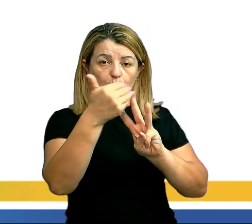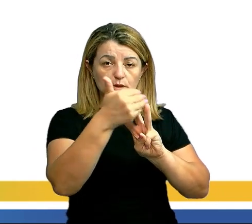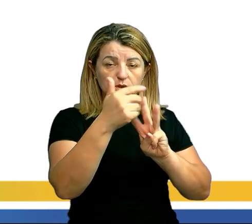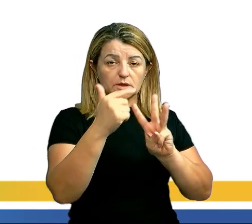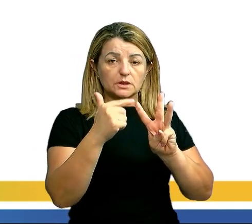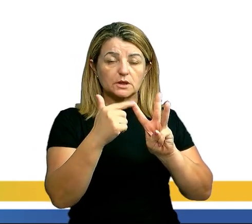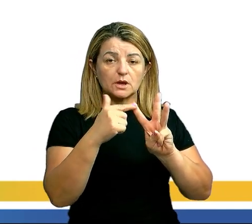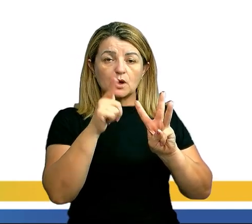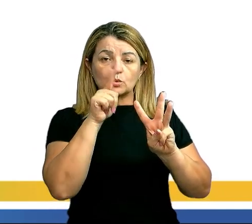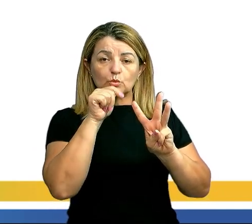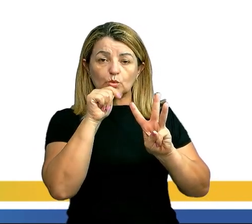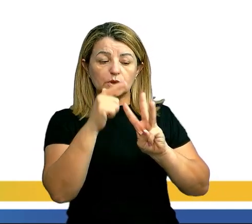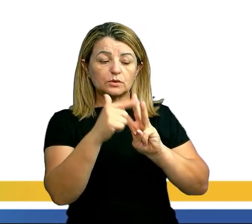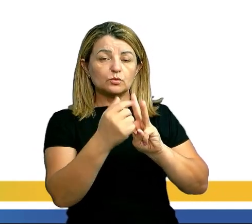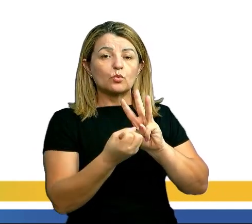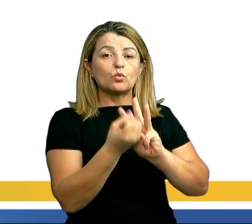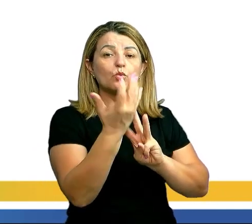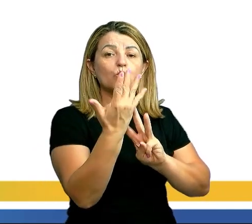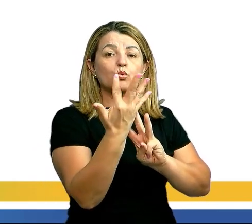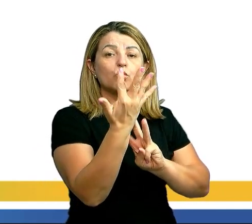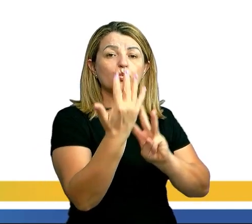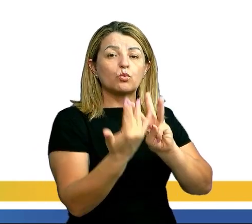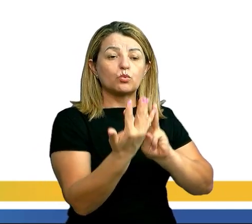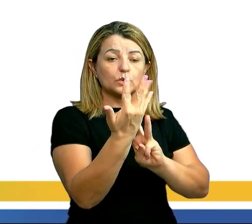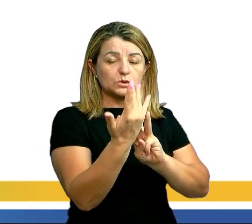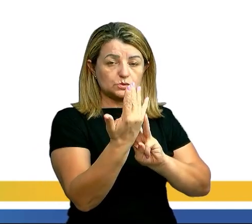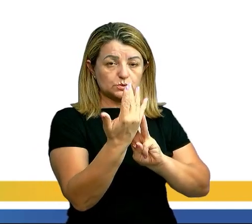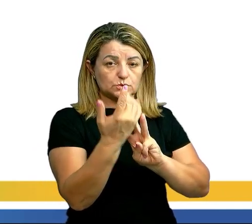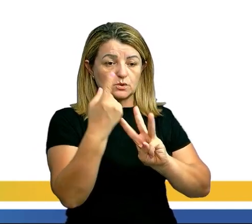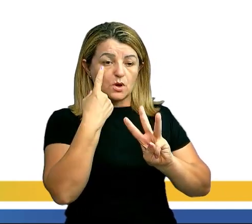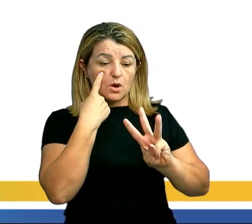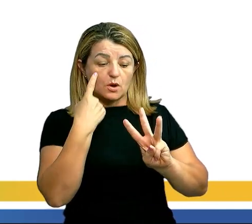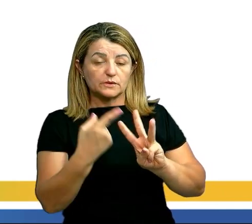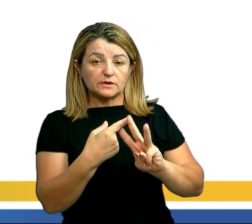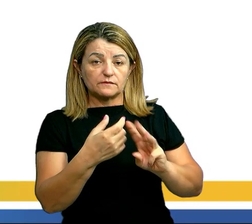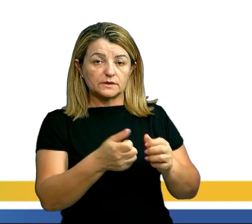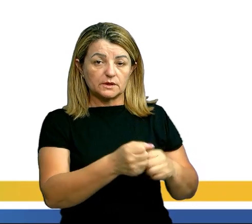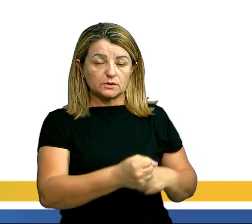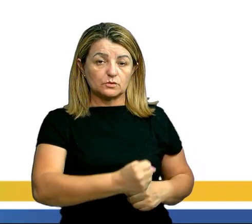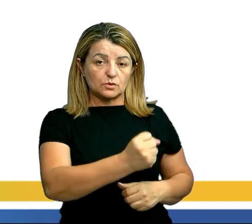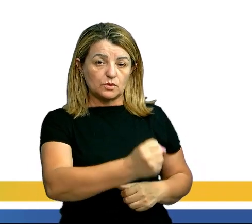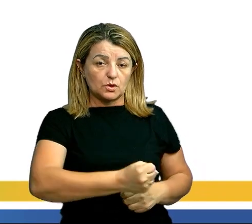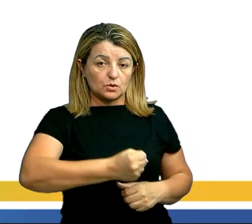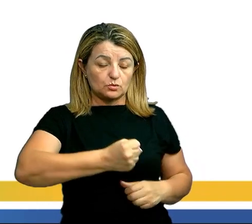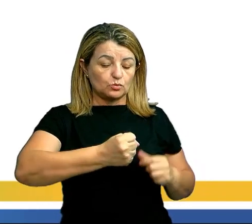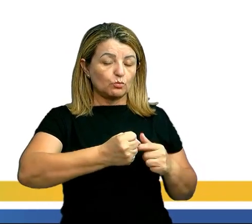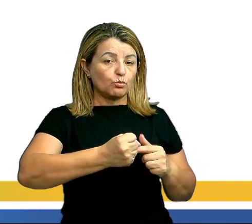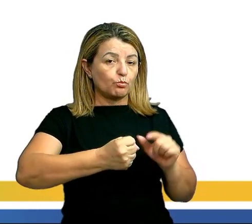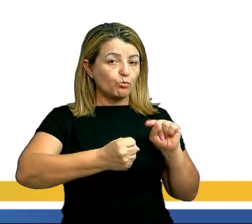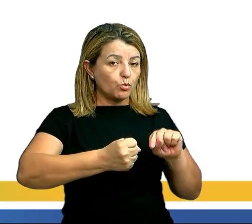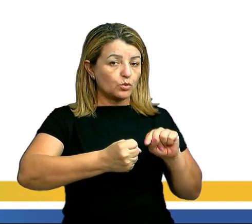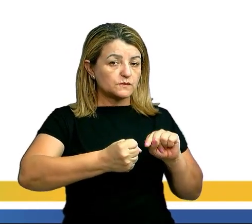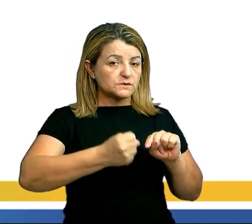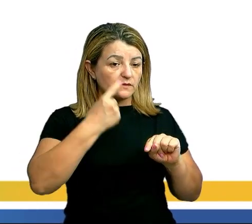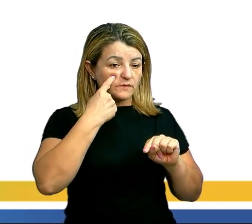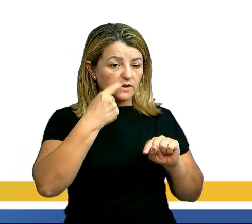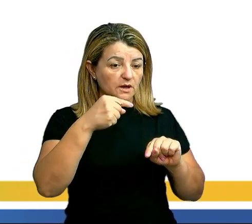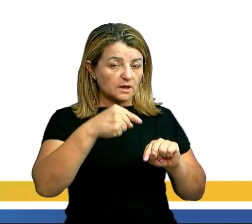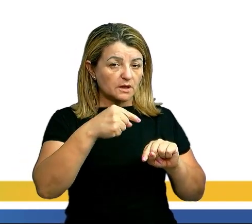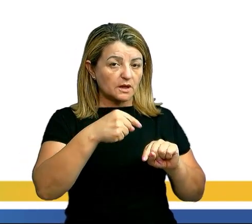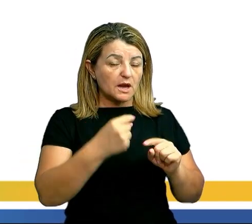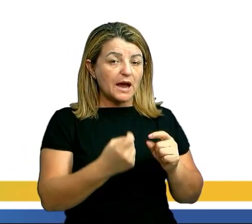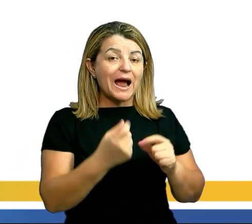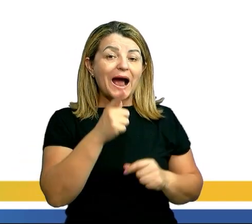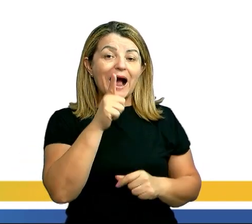a água fervendo, como a gente pode observar nesse bule, se você coloca para aquecer, a água